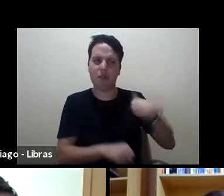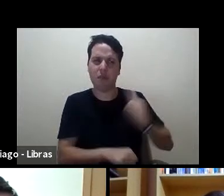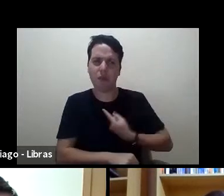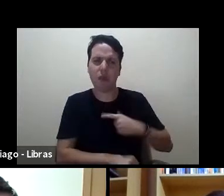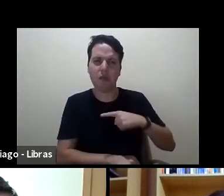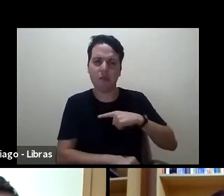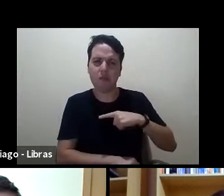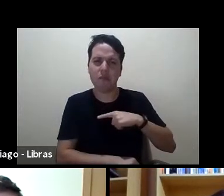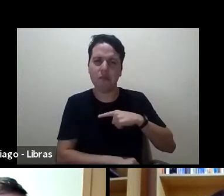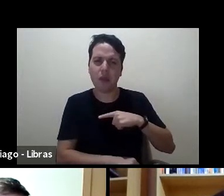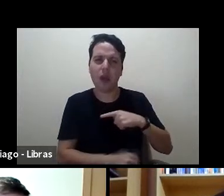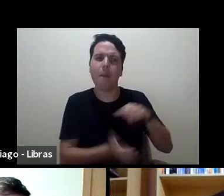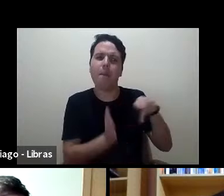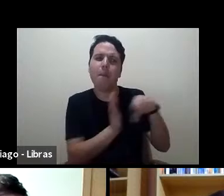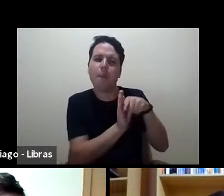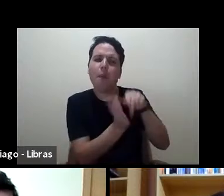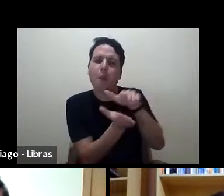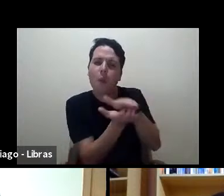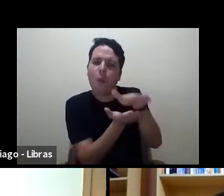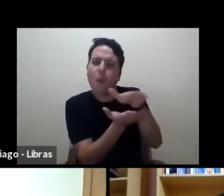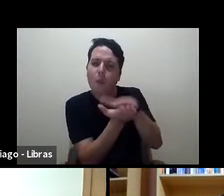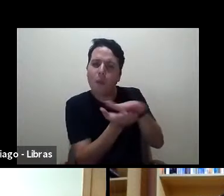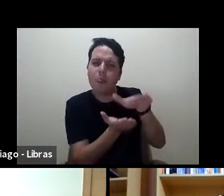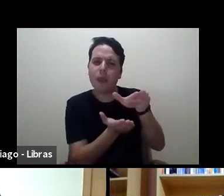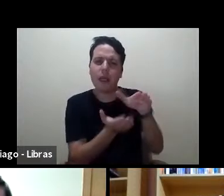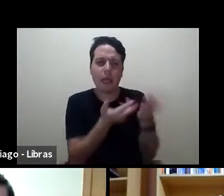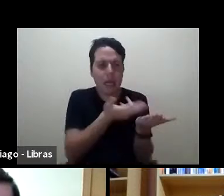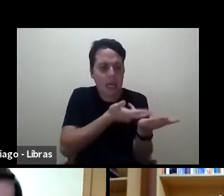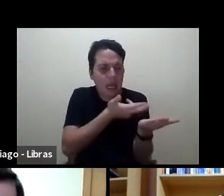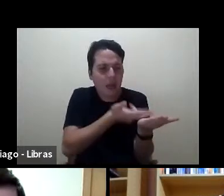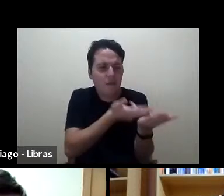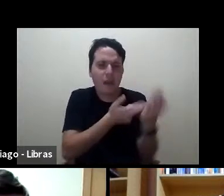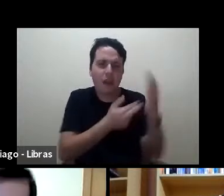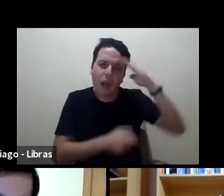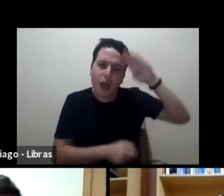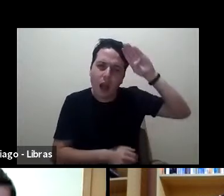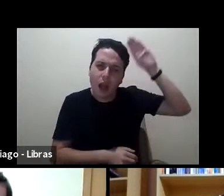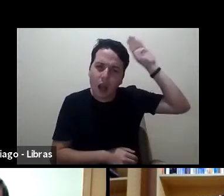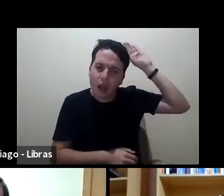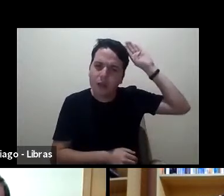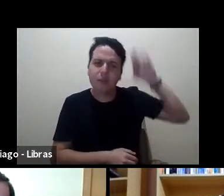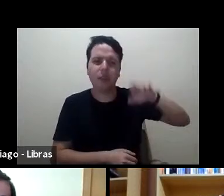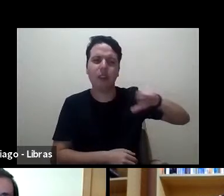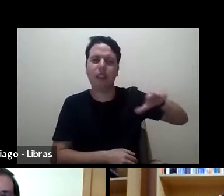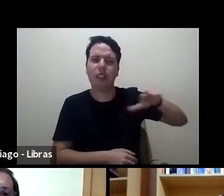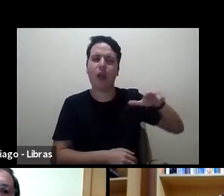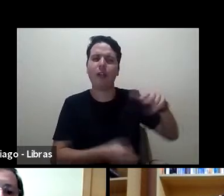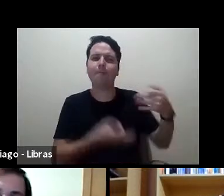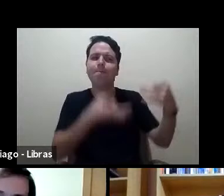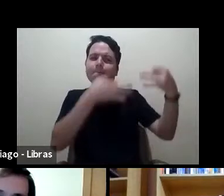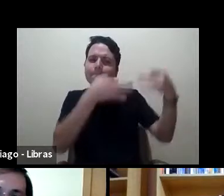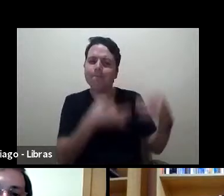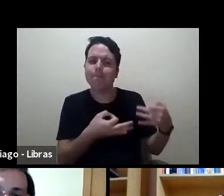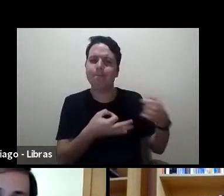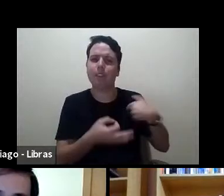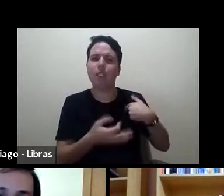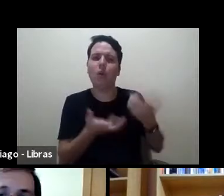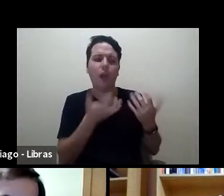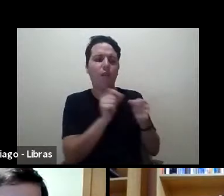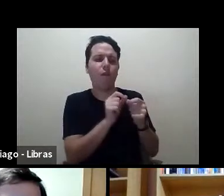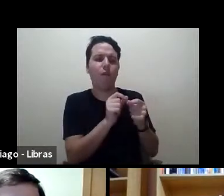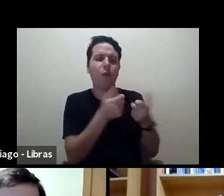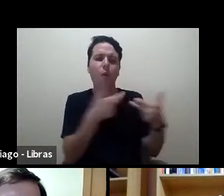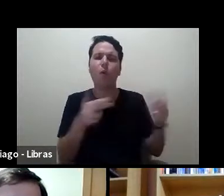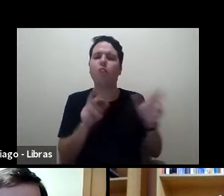de publicar em revistas acadêmicas não é muito efetivo, eu quero fazer algo diferente.